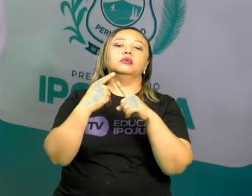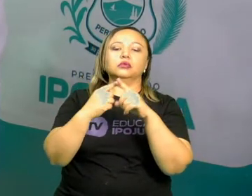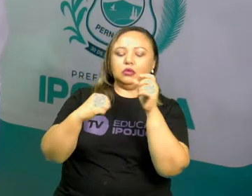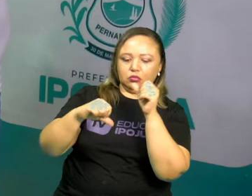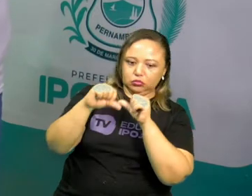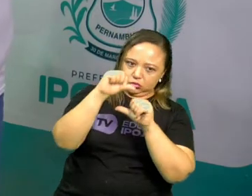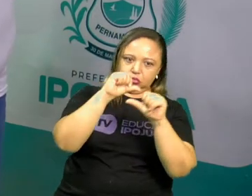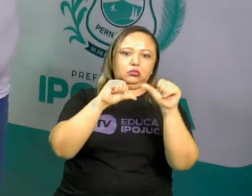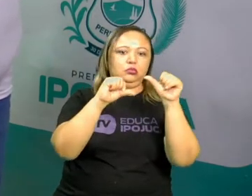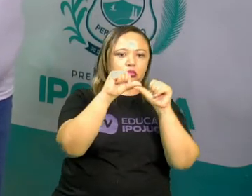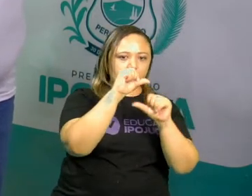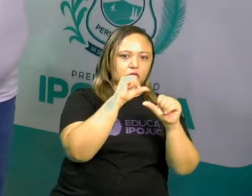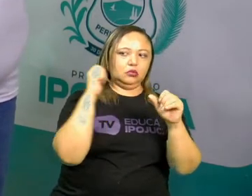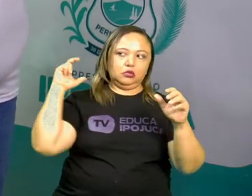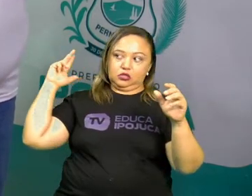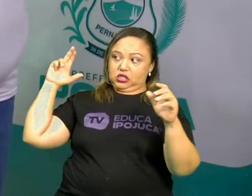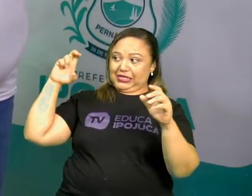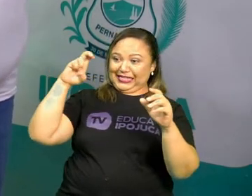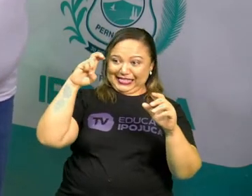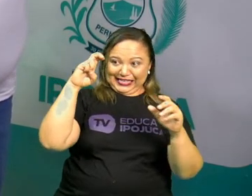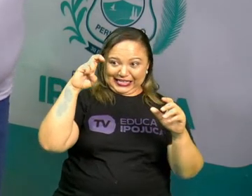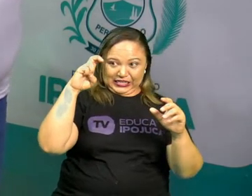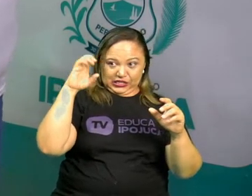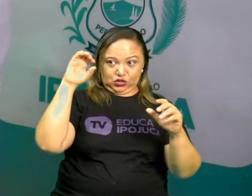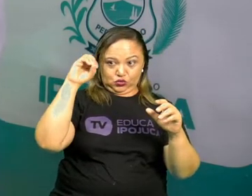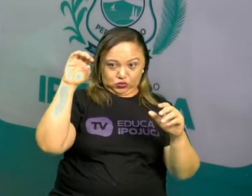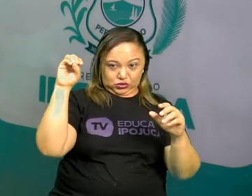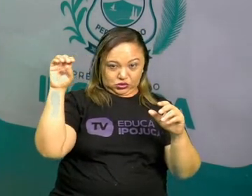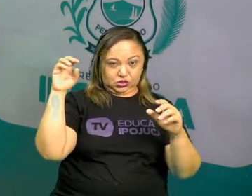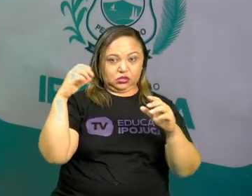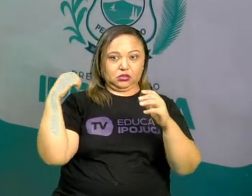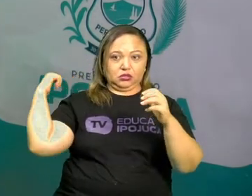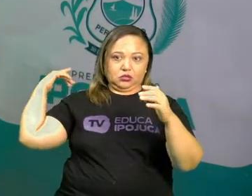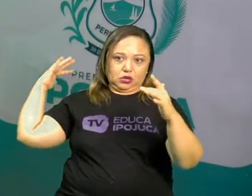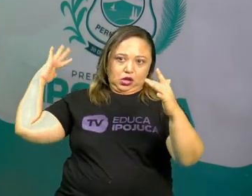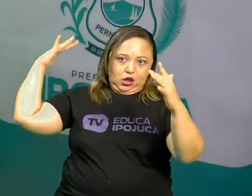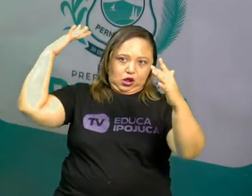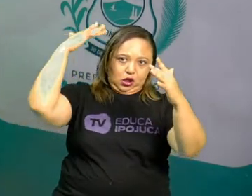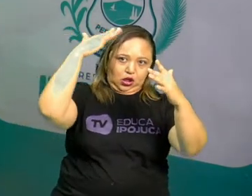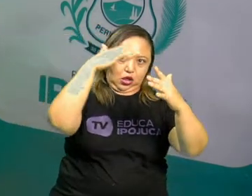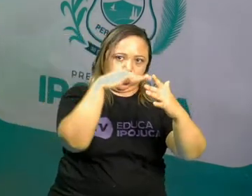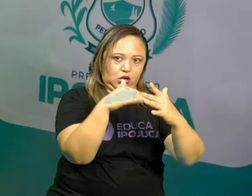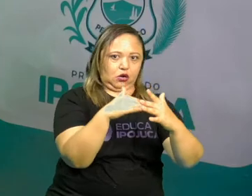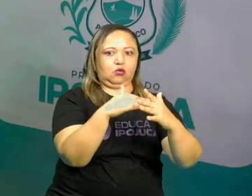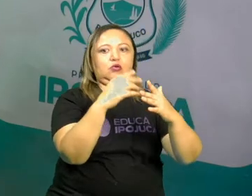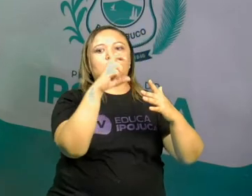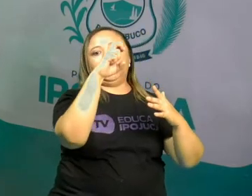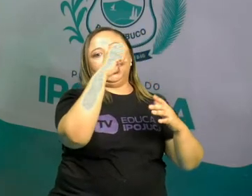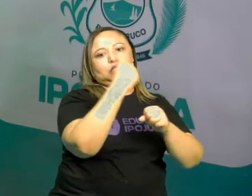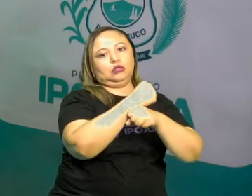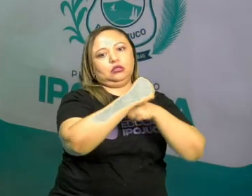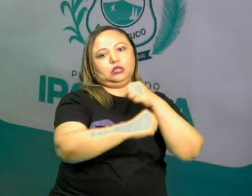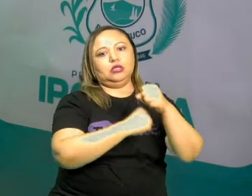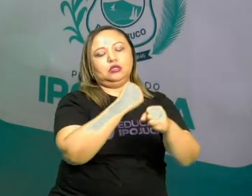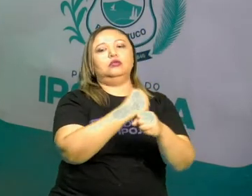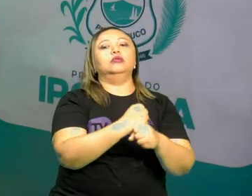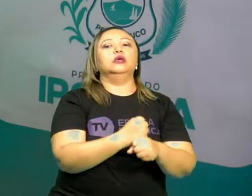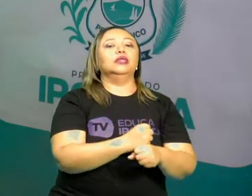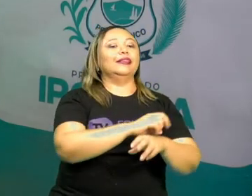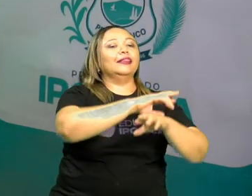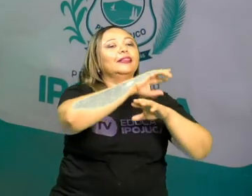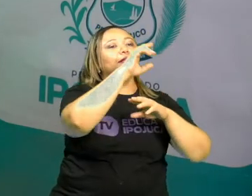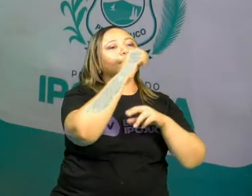de 500 anos para cá, que é a idade do nosso país. Hoje, a gente tem várias